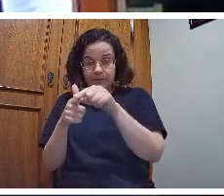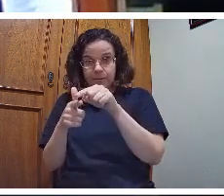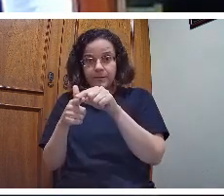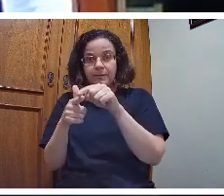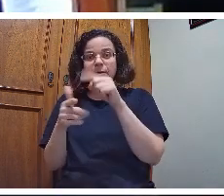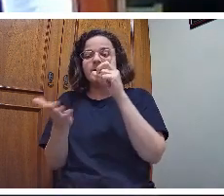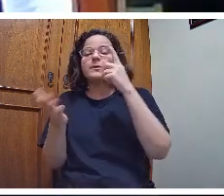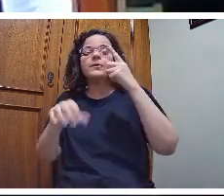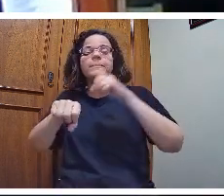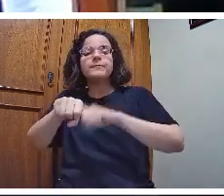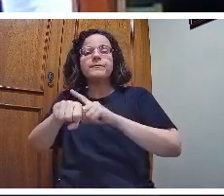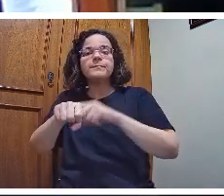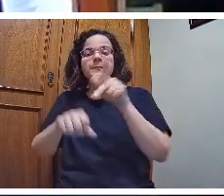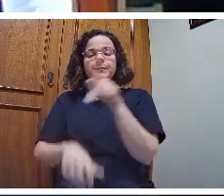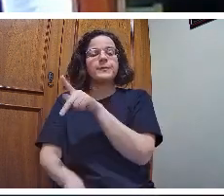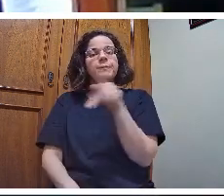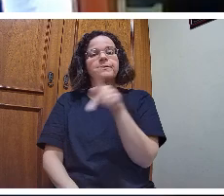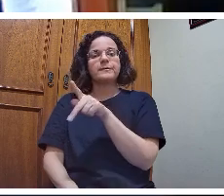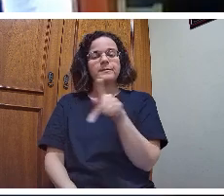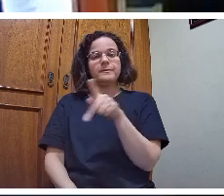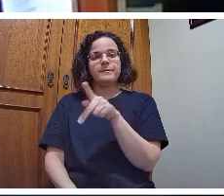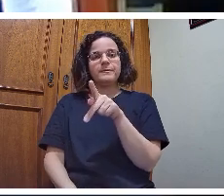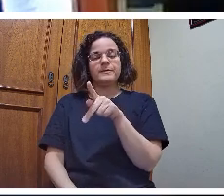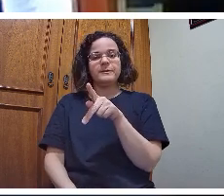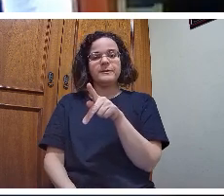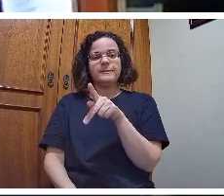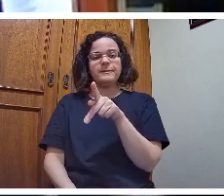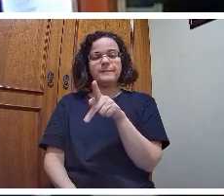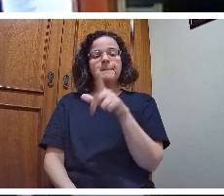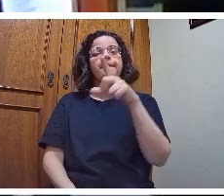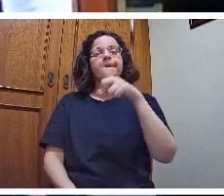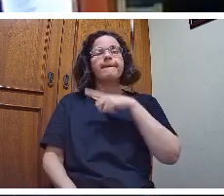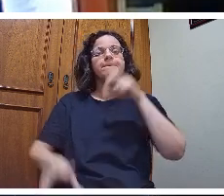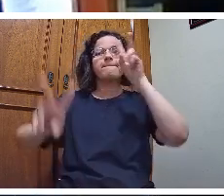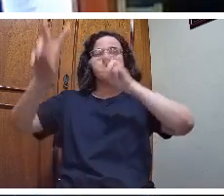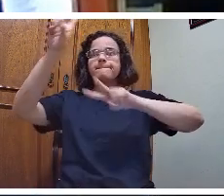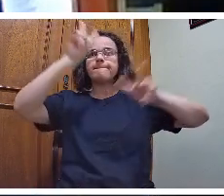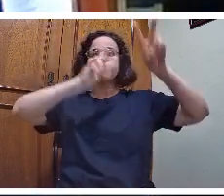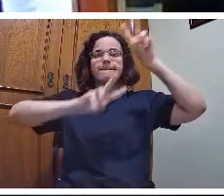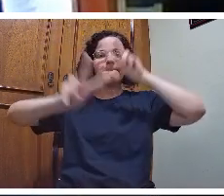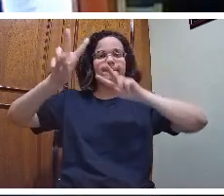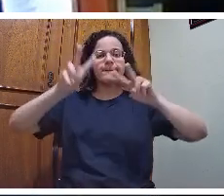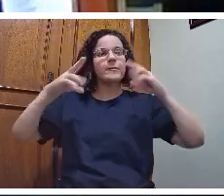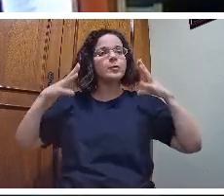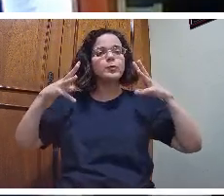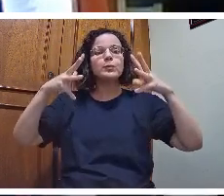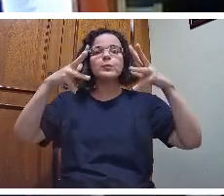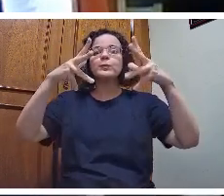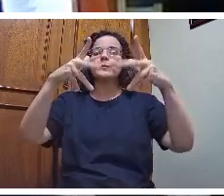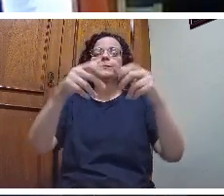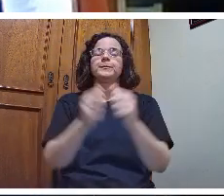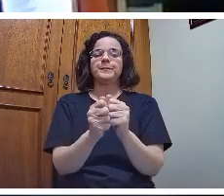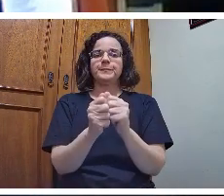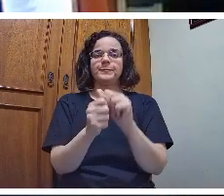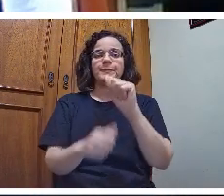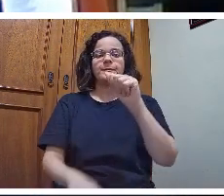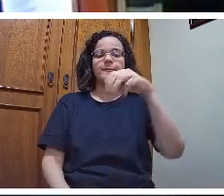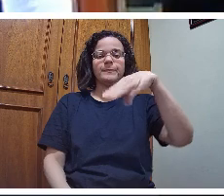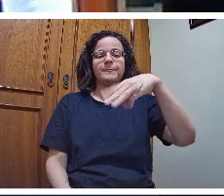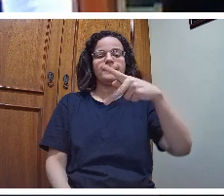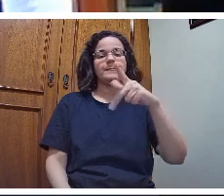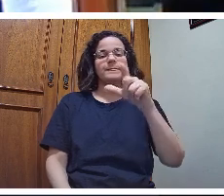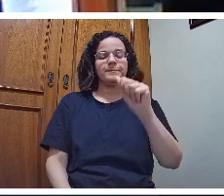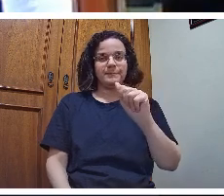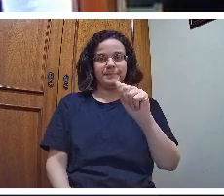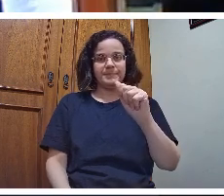aquele momento em que o professor tem a visão integral ou ampla, digamos assim, integral